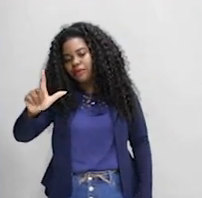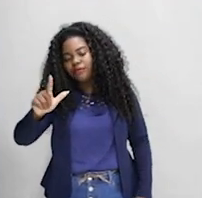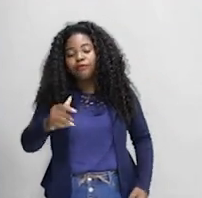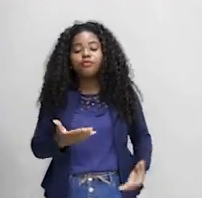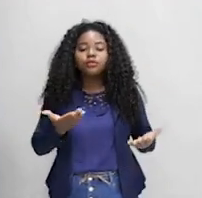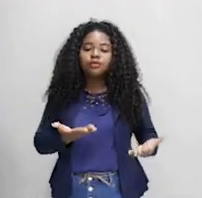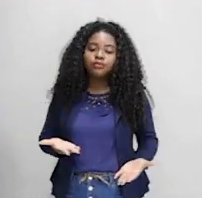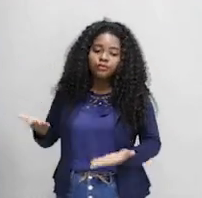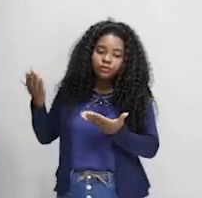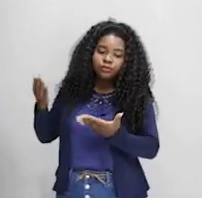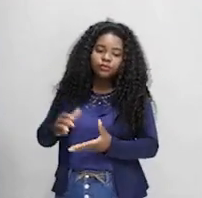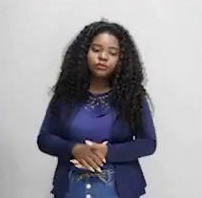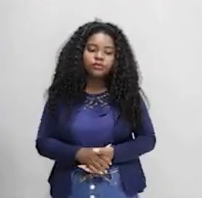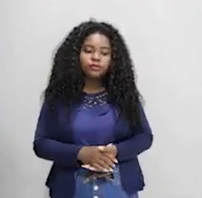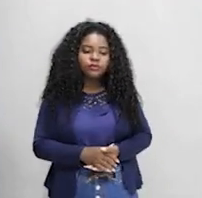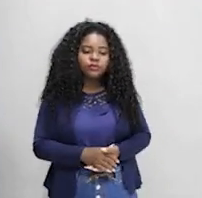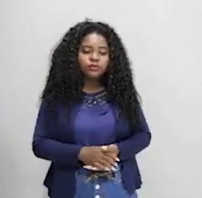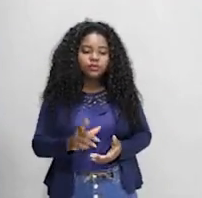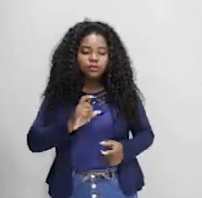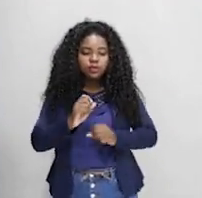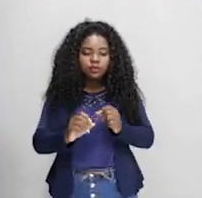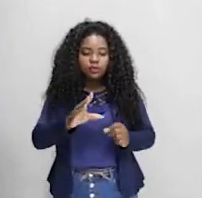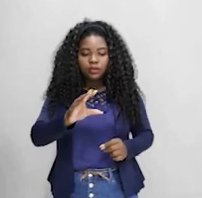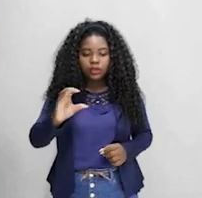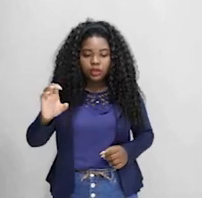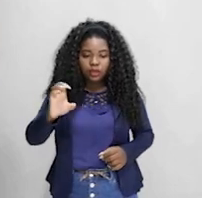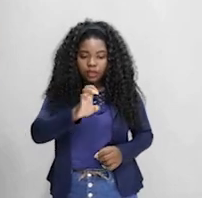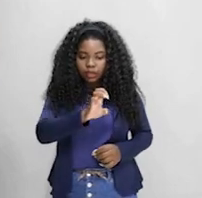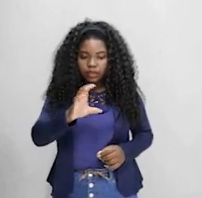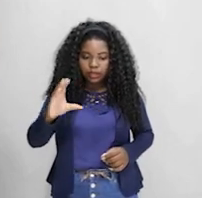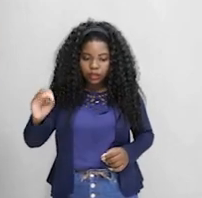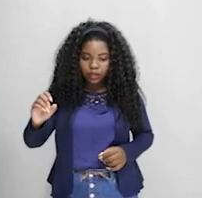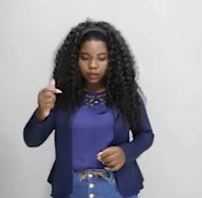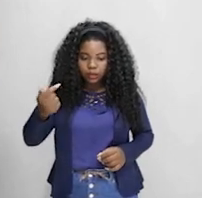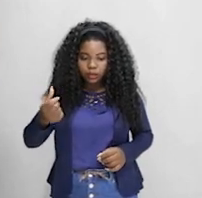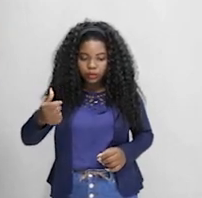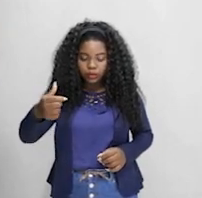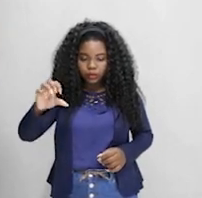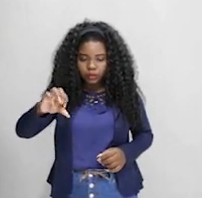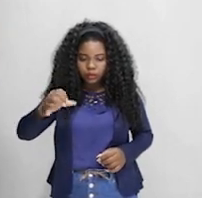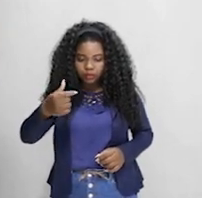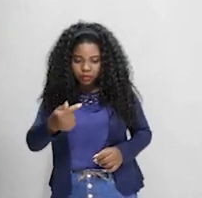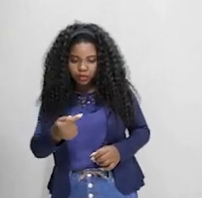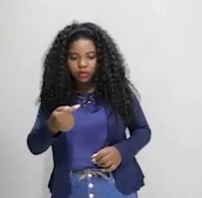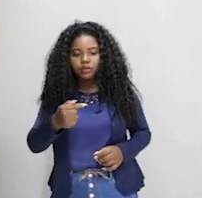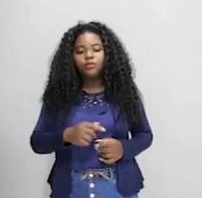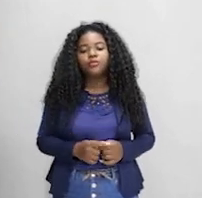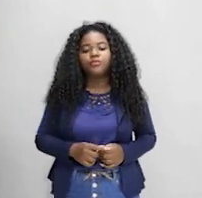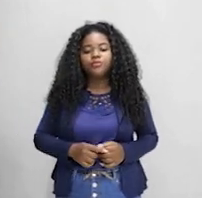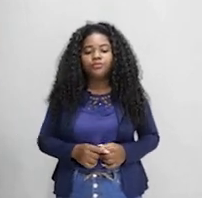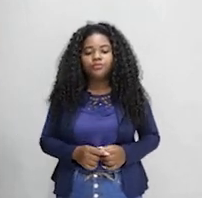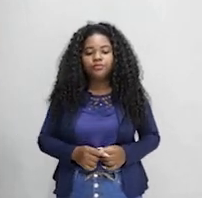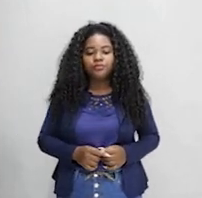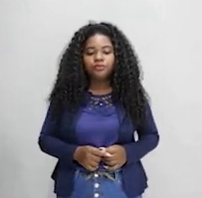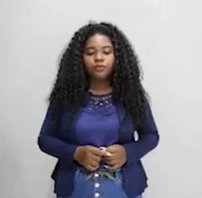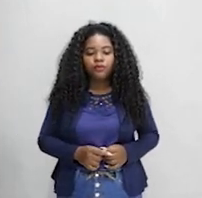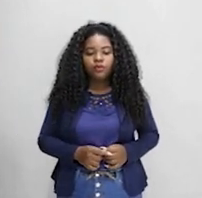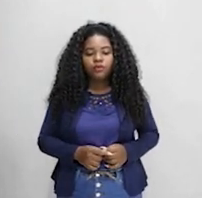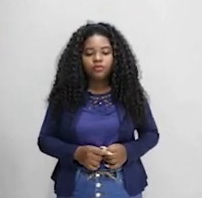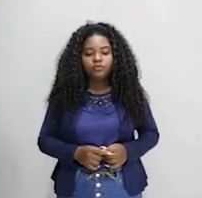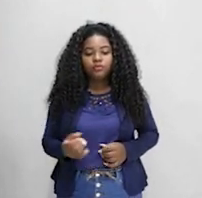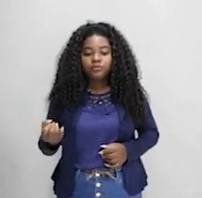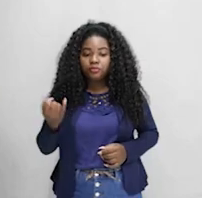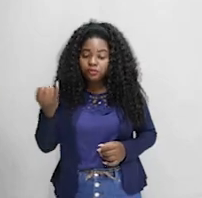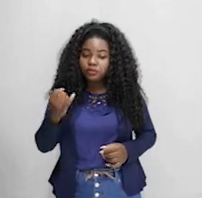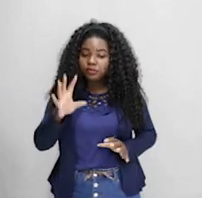no caso da Eco 92, que vai trazer à tona esse conceito de desenvolvimento sustentável, que é muito importante, beleza? Então,